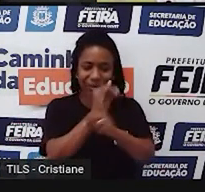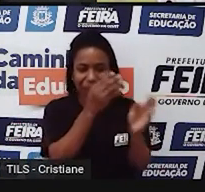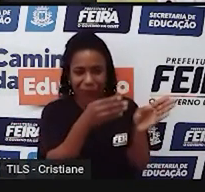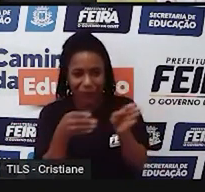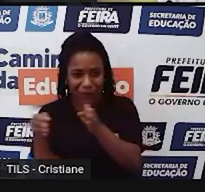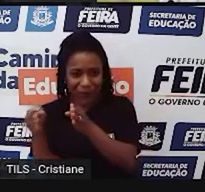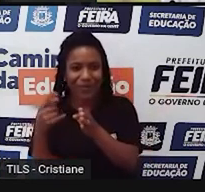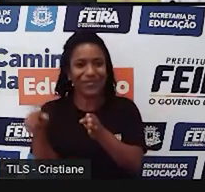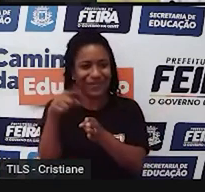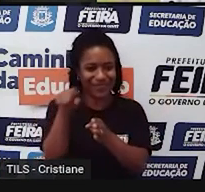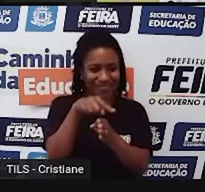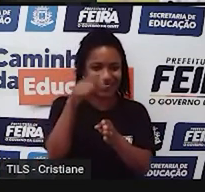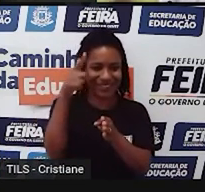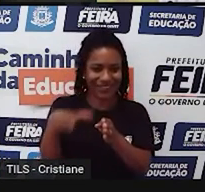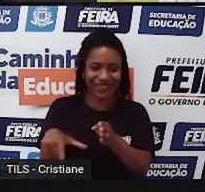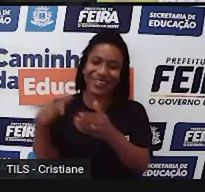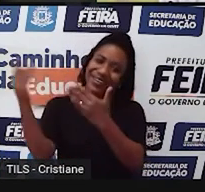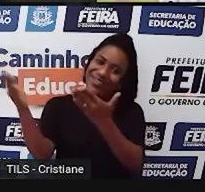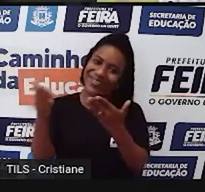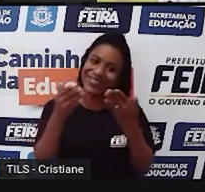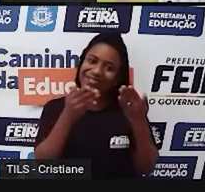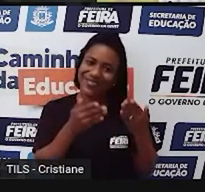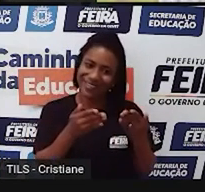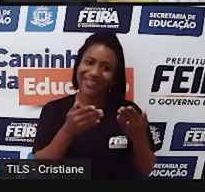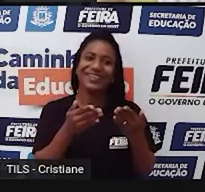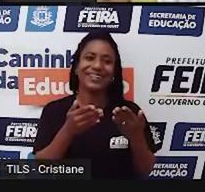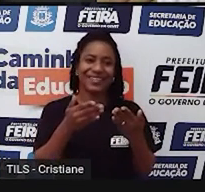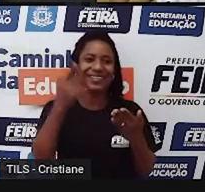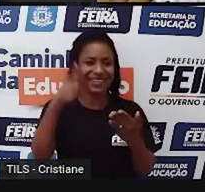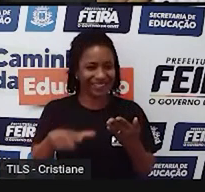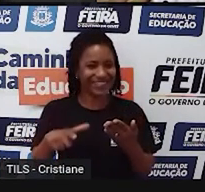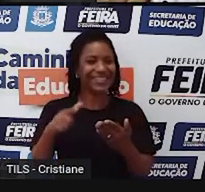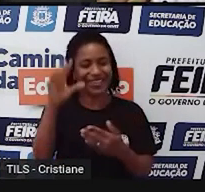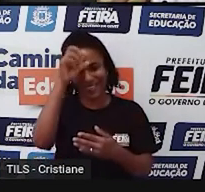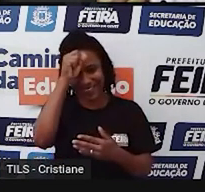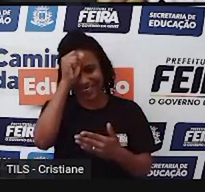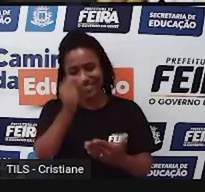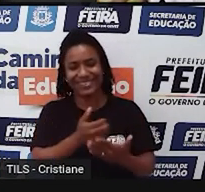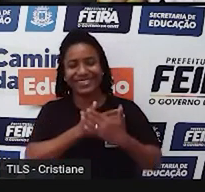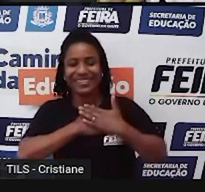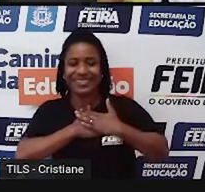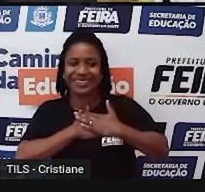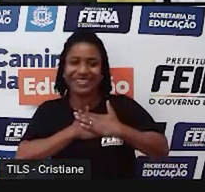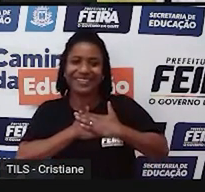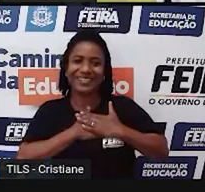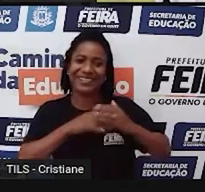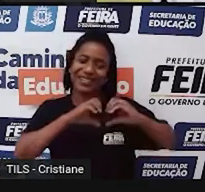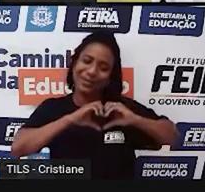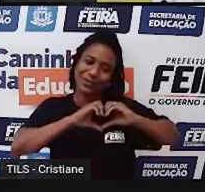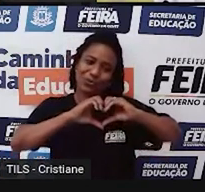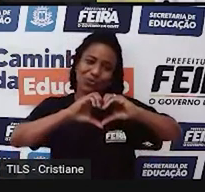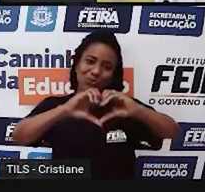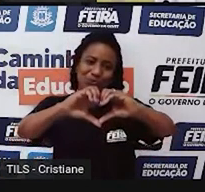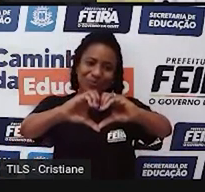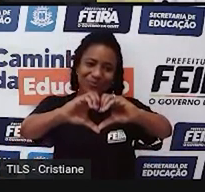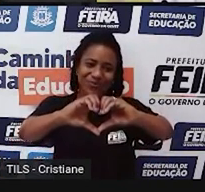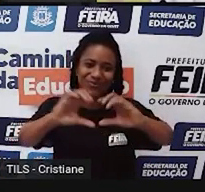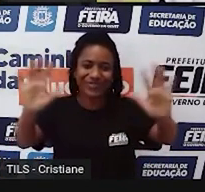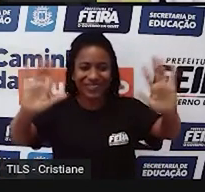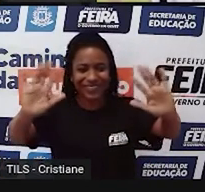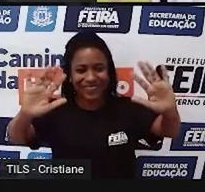ela novamente. E eu convido vocês, né, para as nossas próximas aulas. Um beijo no coração de todos e tenham um excelente dia.